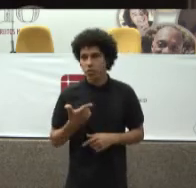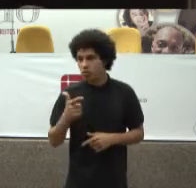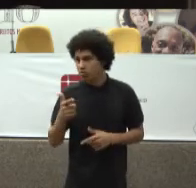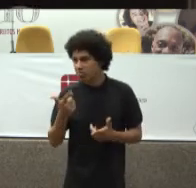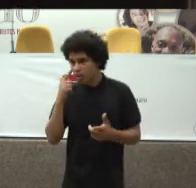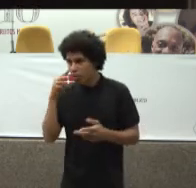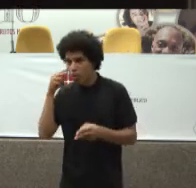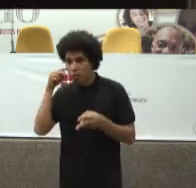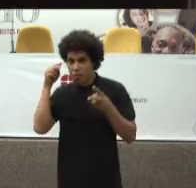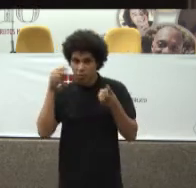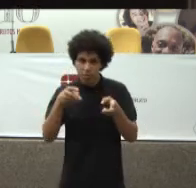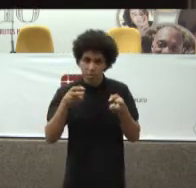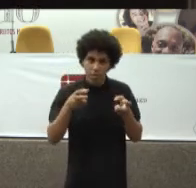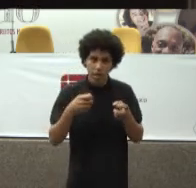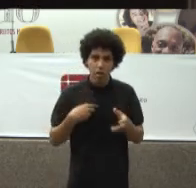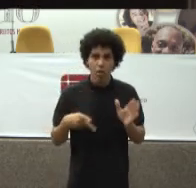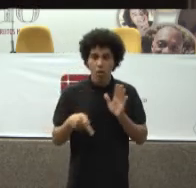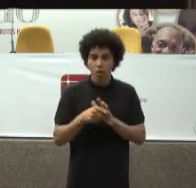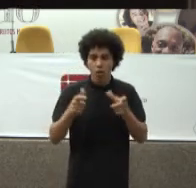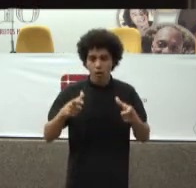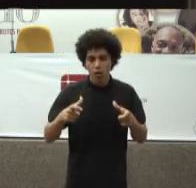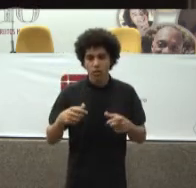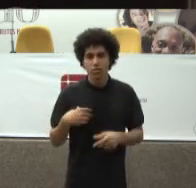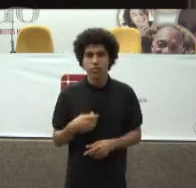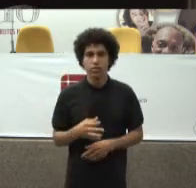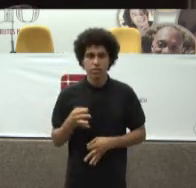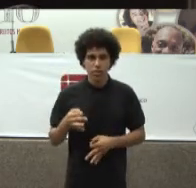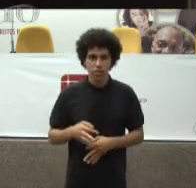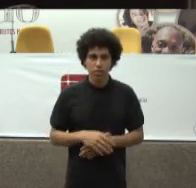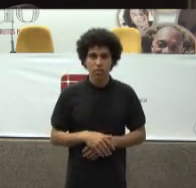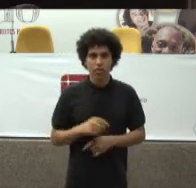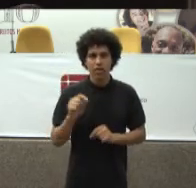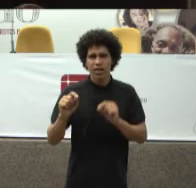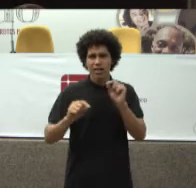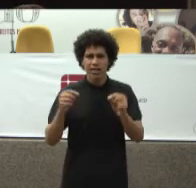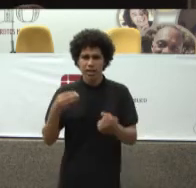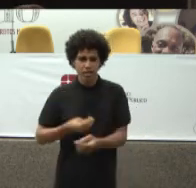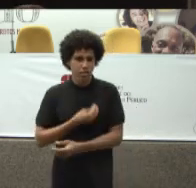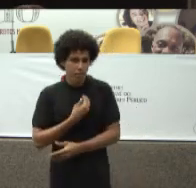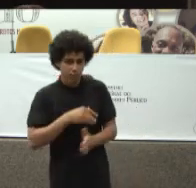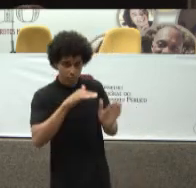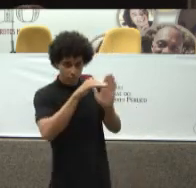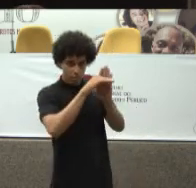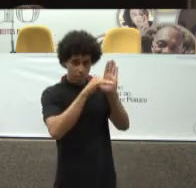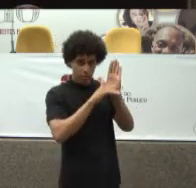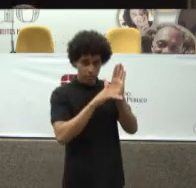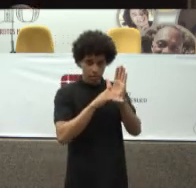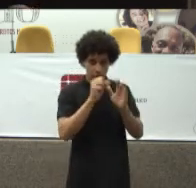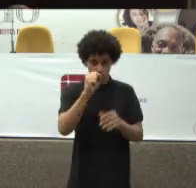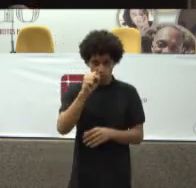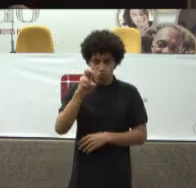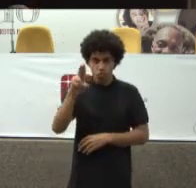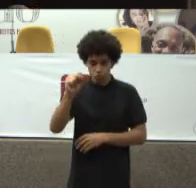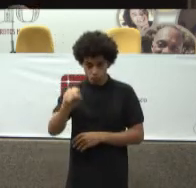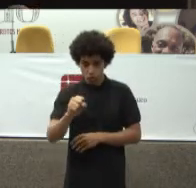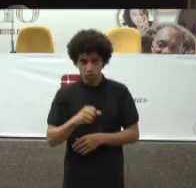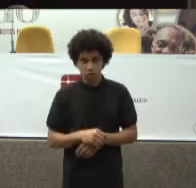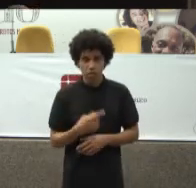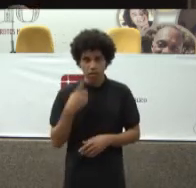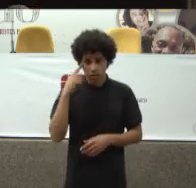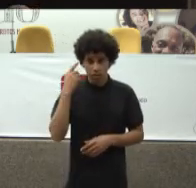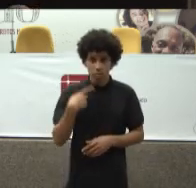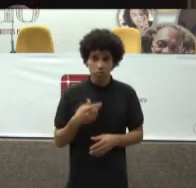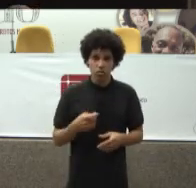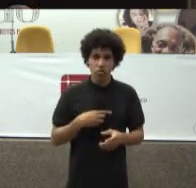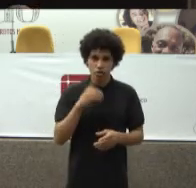Quem vive De tabela No SUS E os operadores De direito Ressoam Amplificam